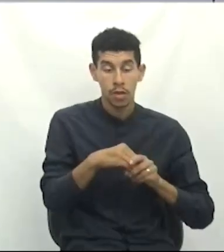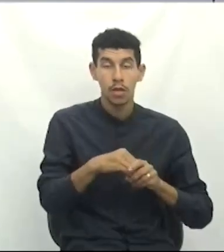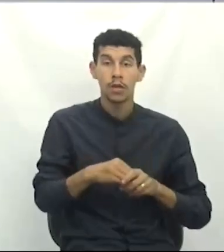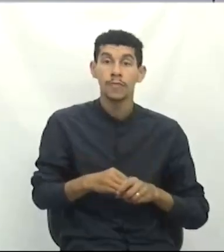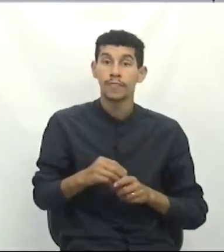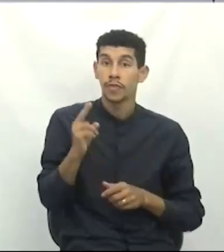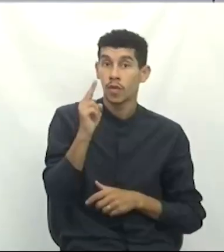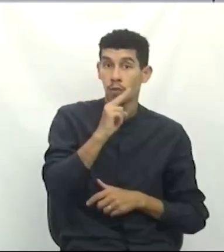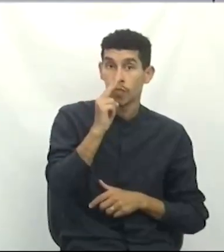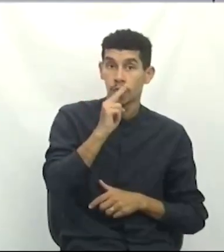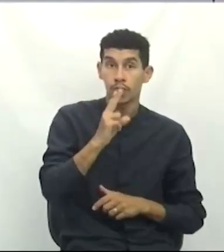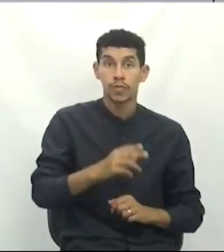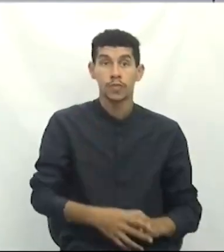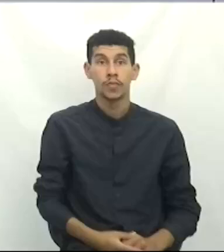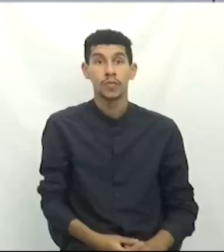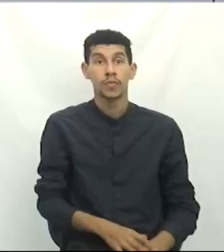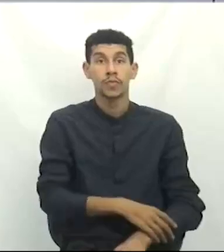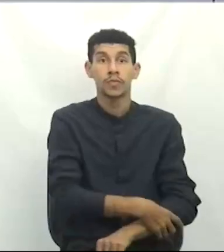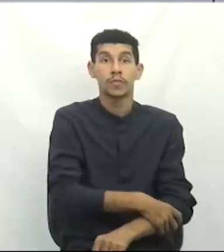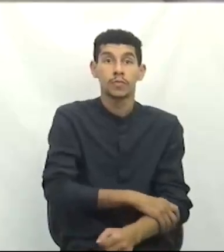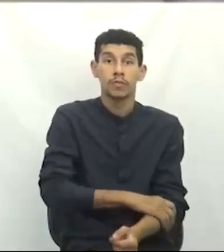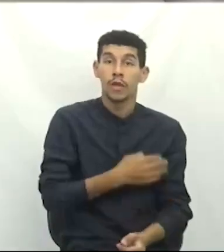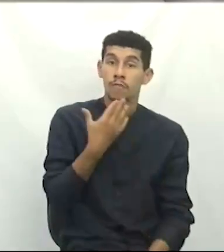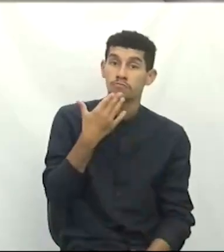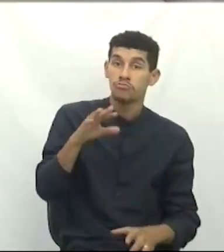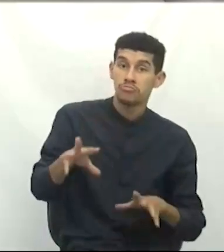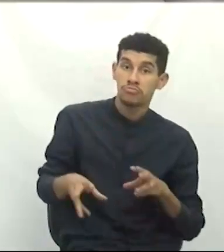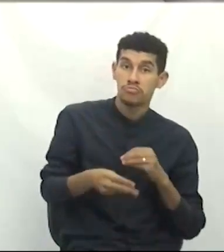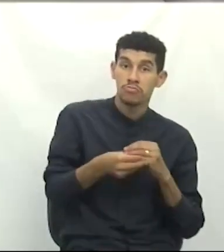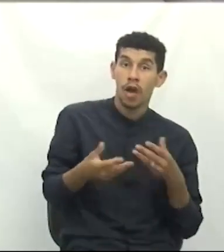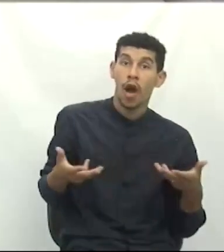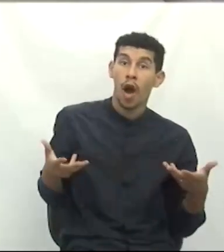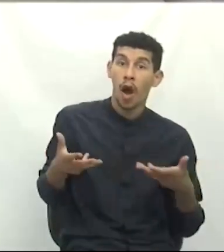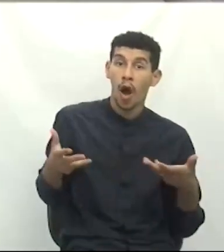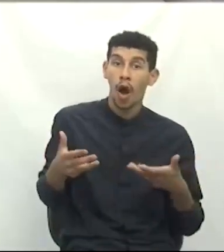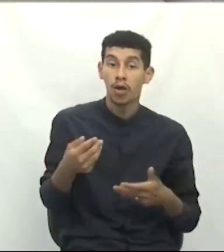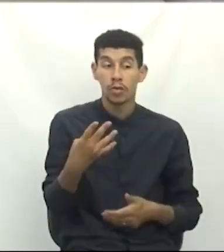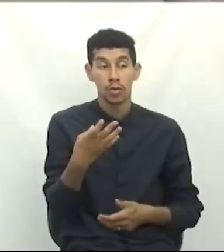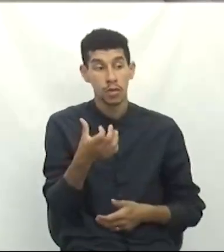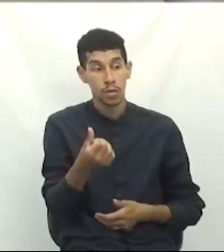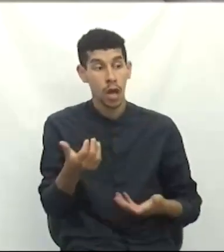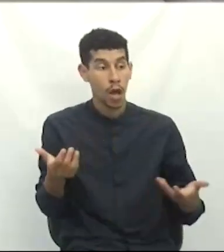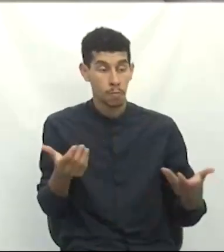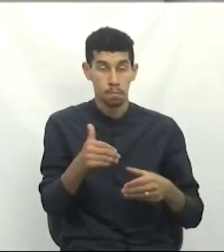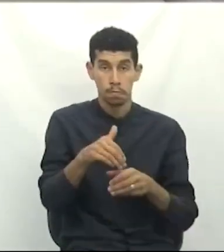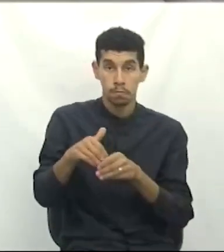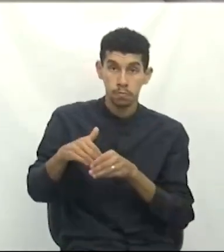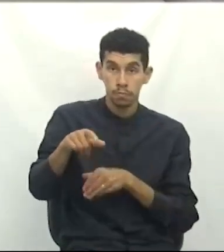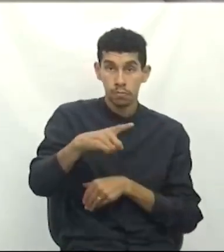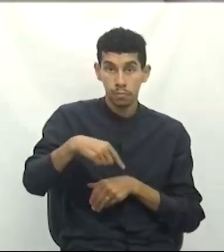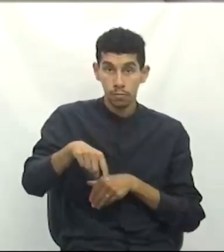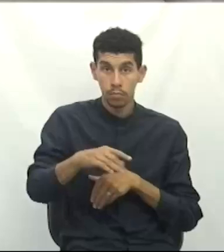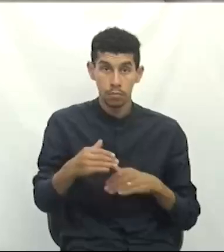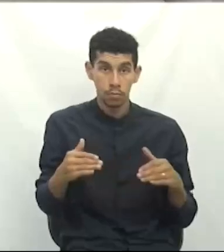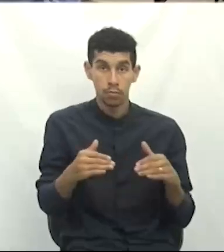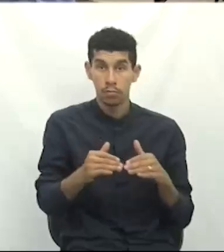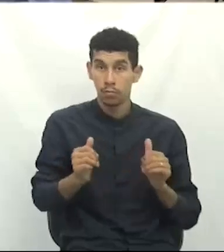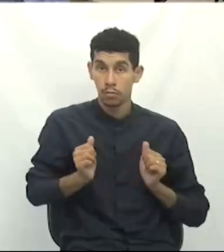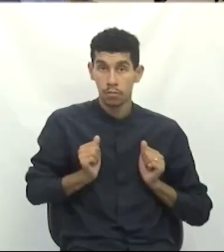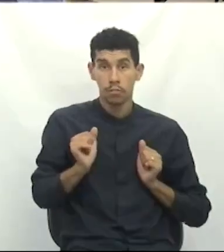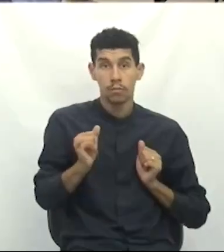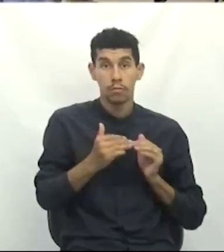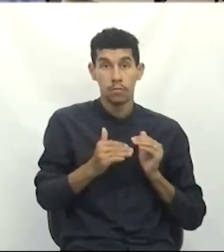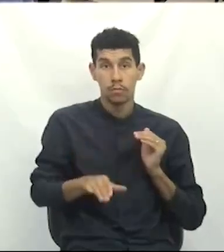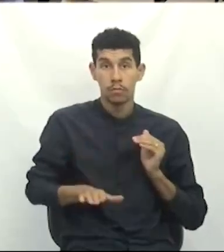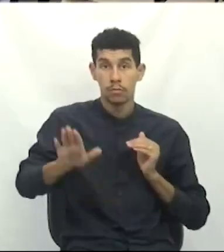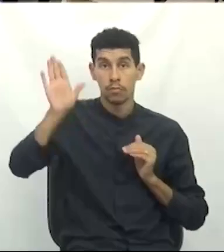Urgência e urgentíssima. O pedido da inclusão da ordem do dia do PE 462024 dessa sessão está em votação.